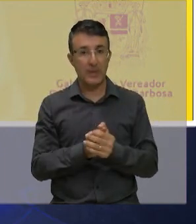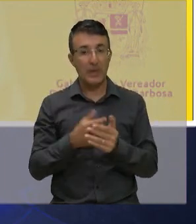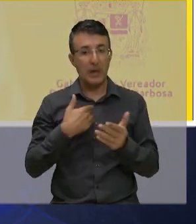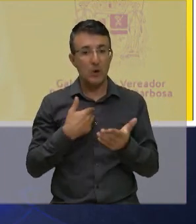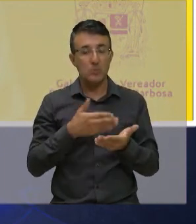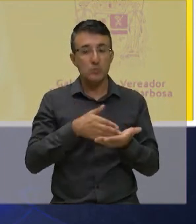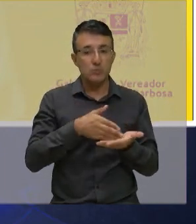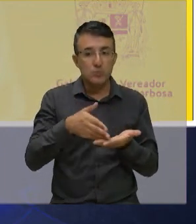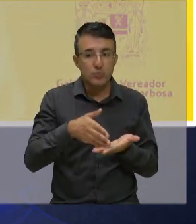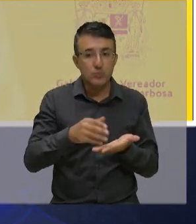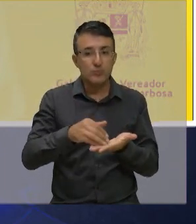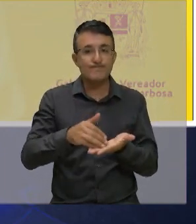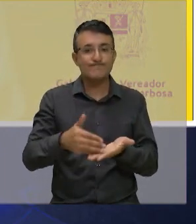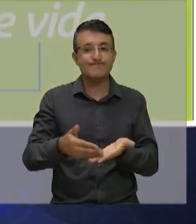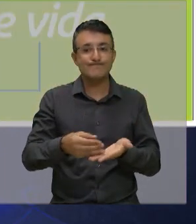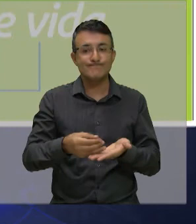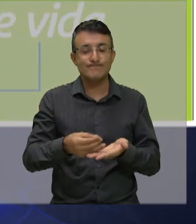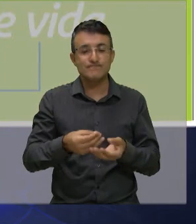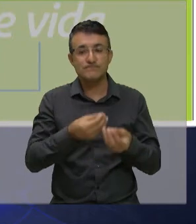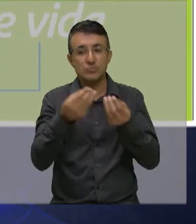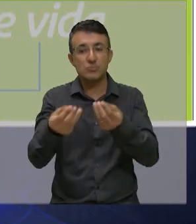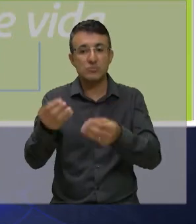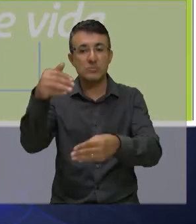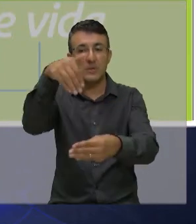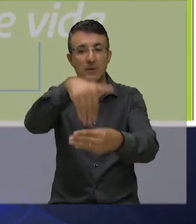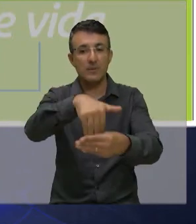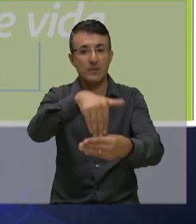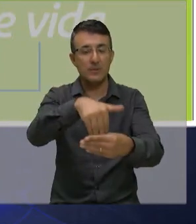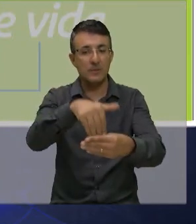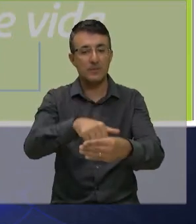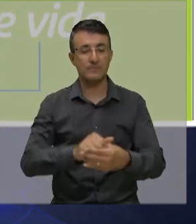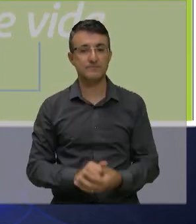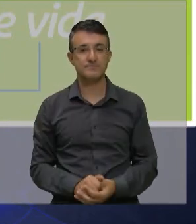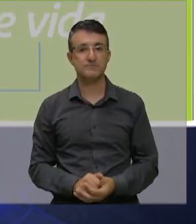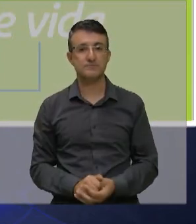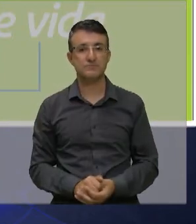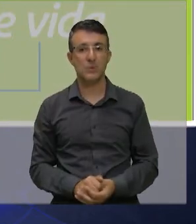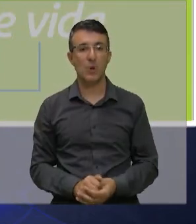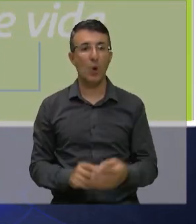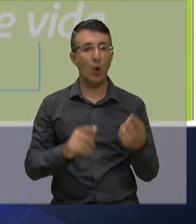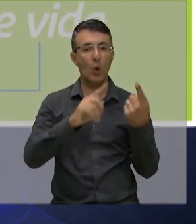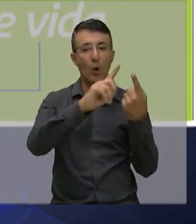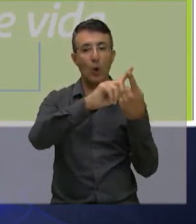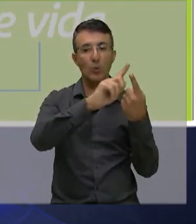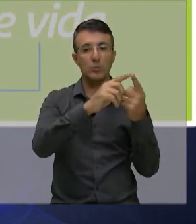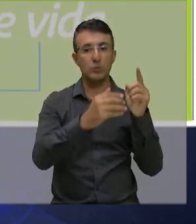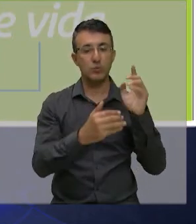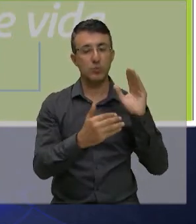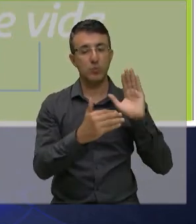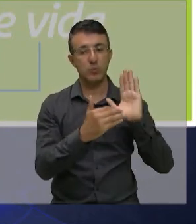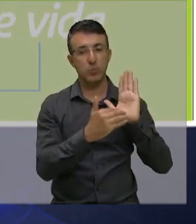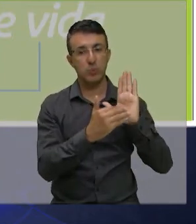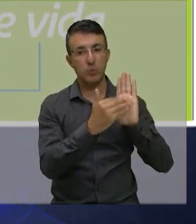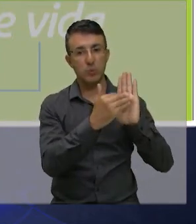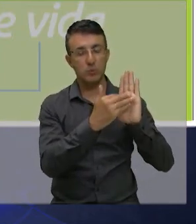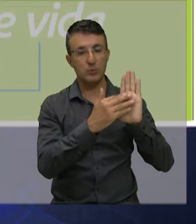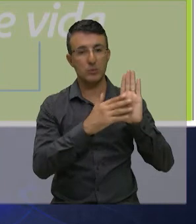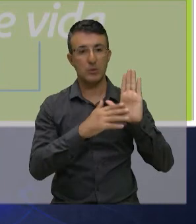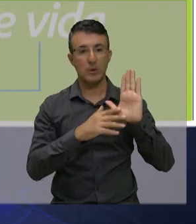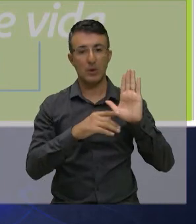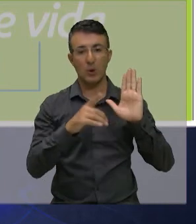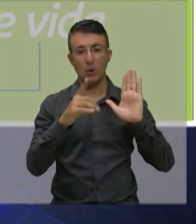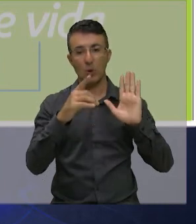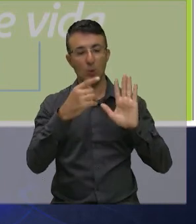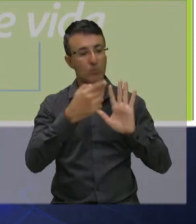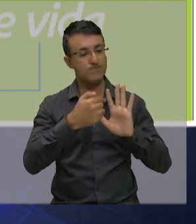pudessem ser colocados em votação próximo um dos projetos é o setembro do coração que é uma proposta